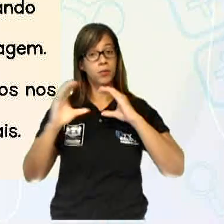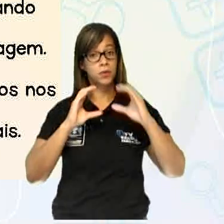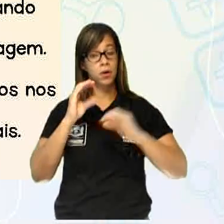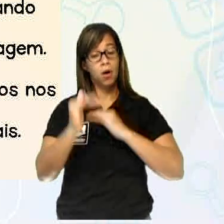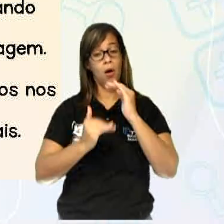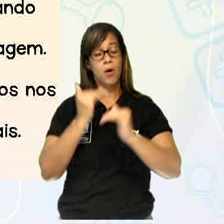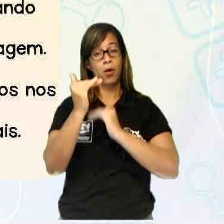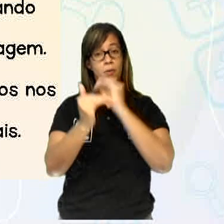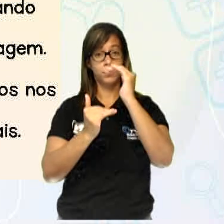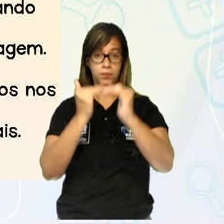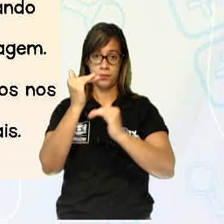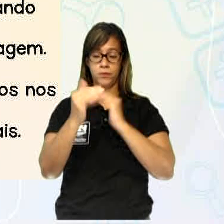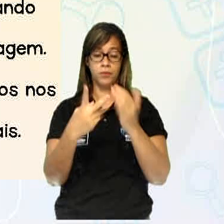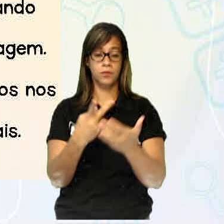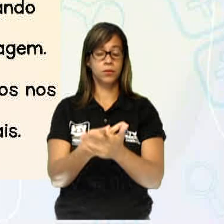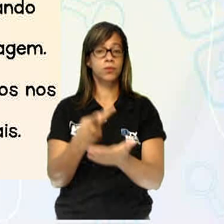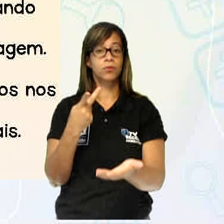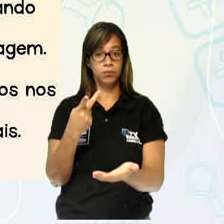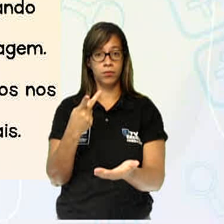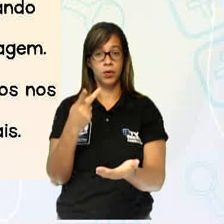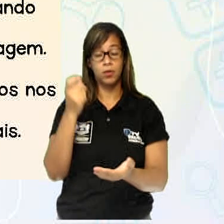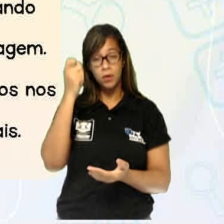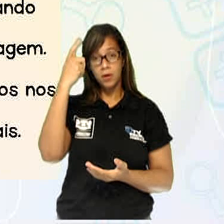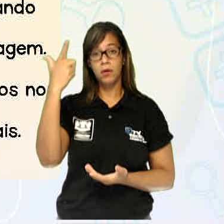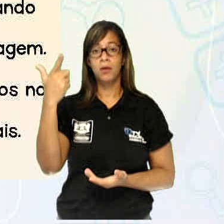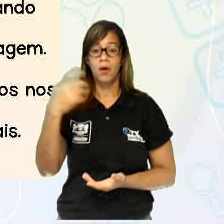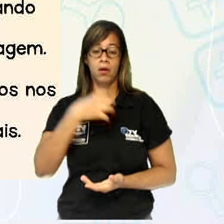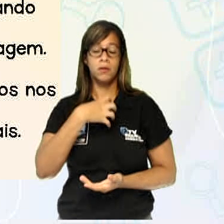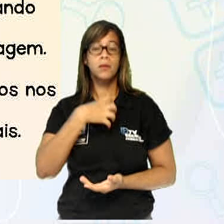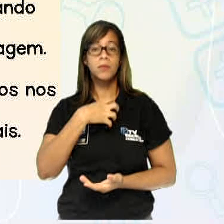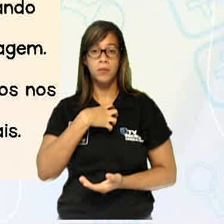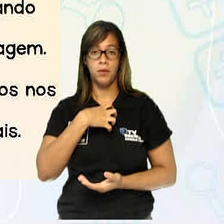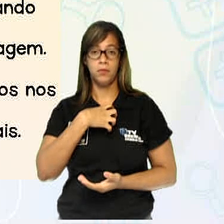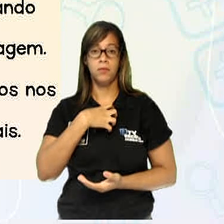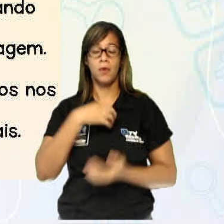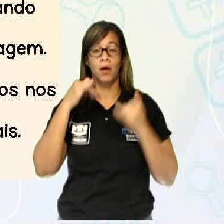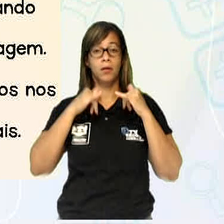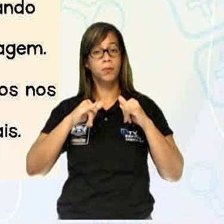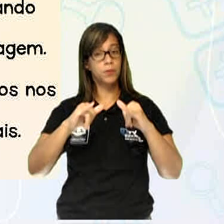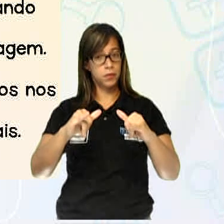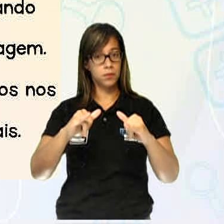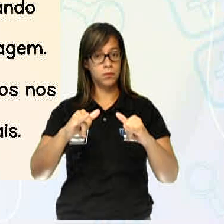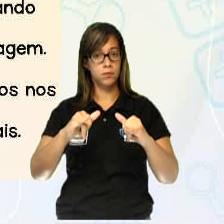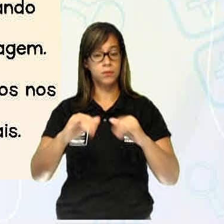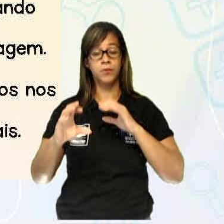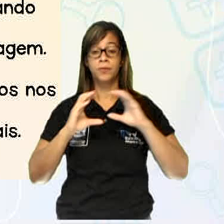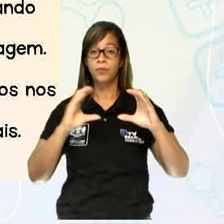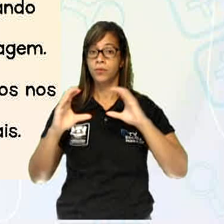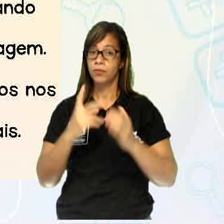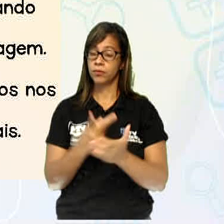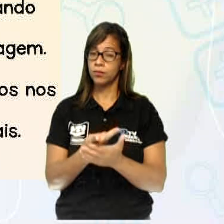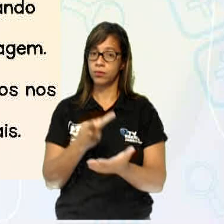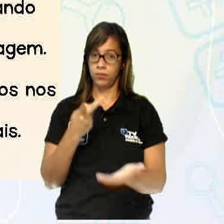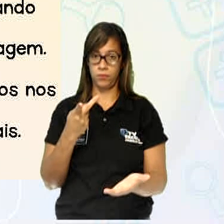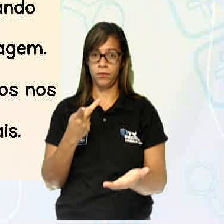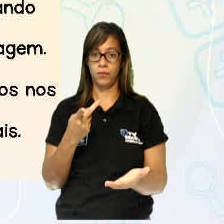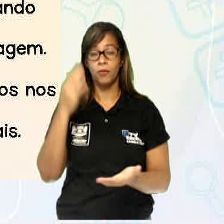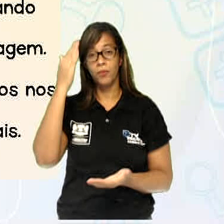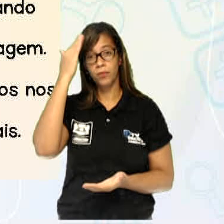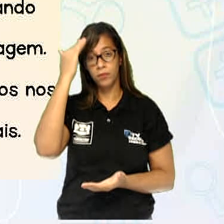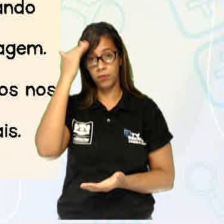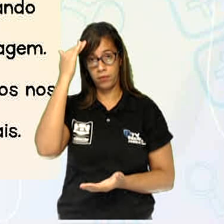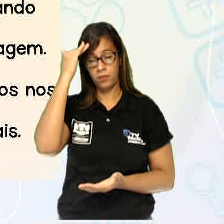transmissão de fatos, ideias, sentimentos e informações. A comunicação acontece quando nós compreendemos o outro e somos